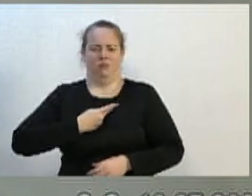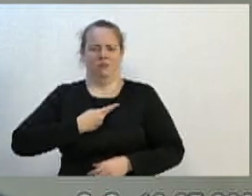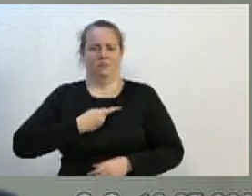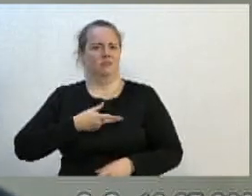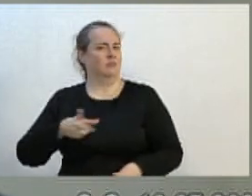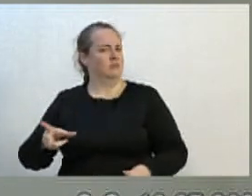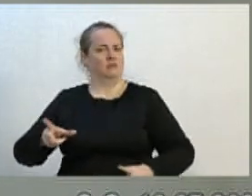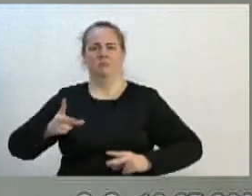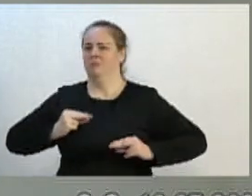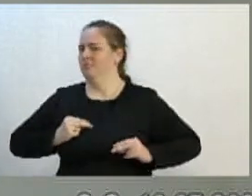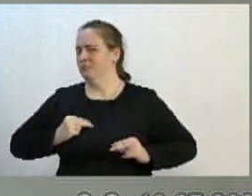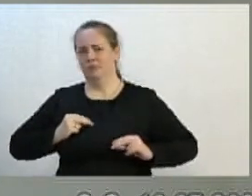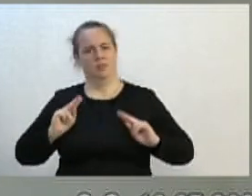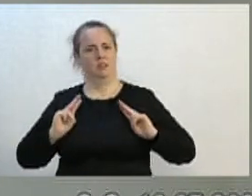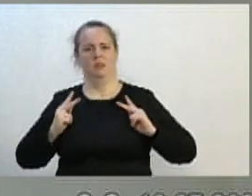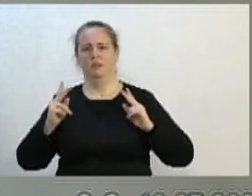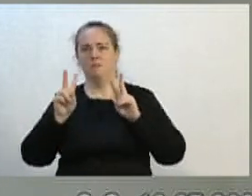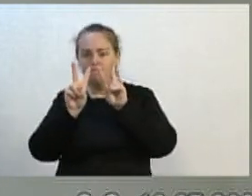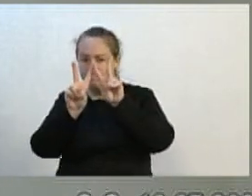chamado de ser humano.